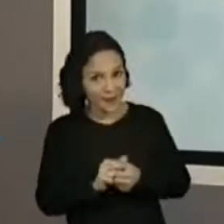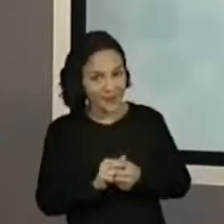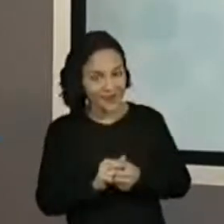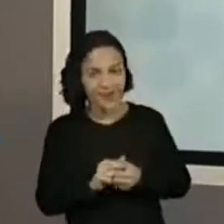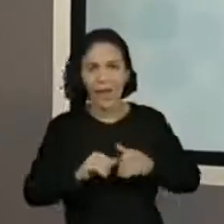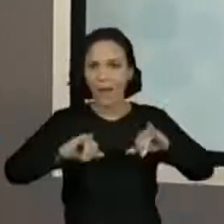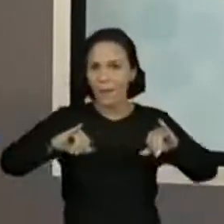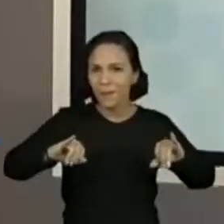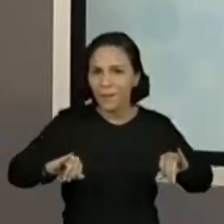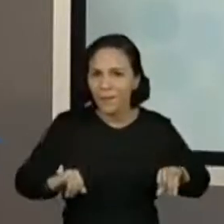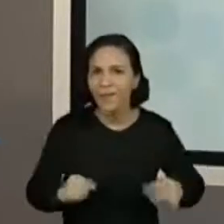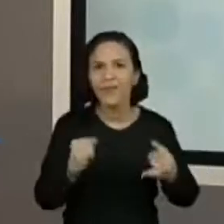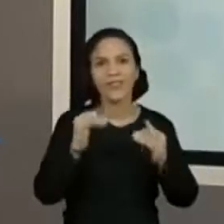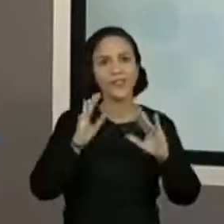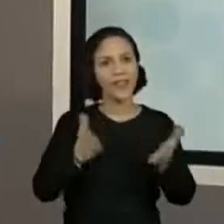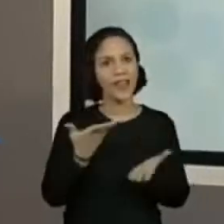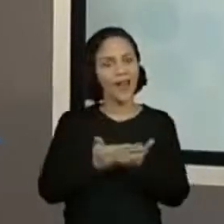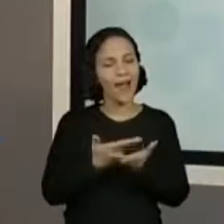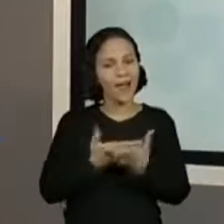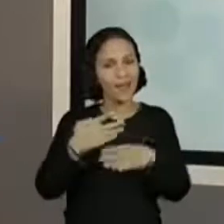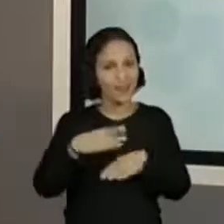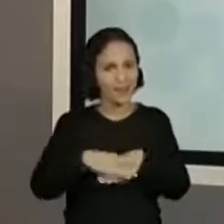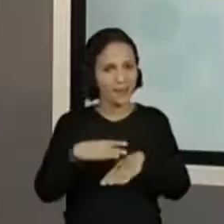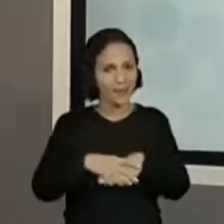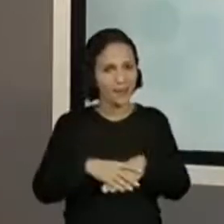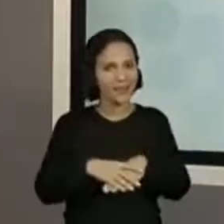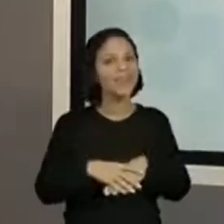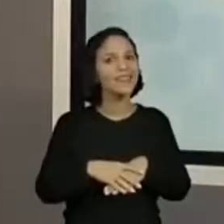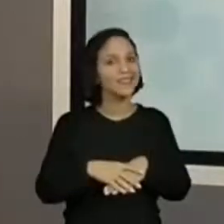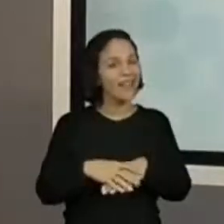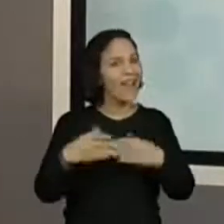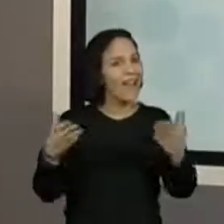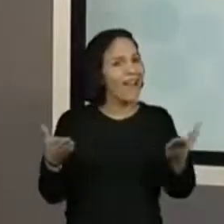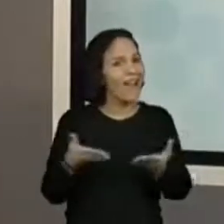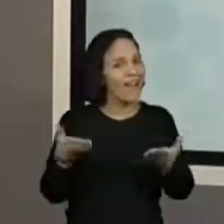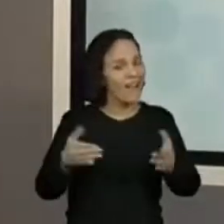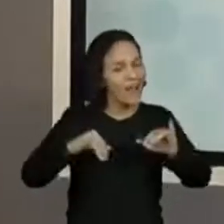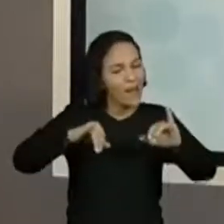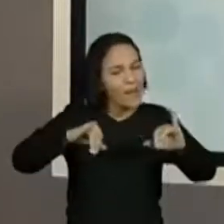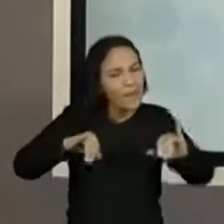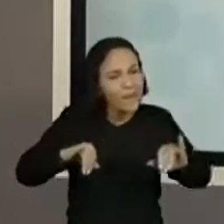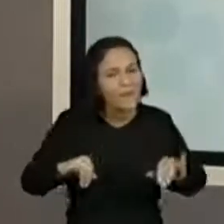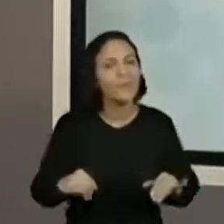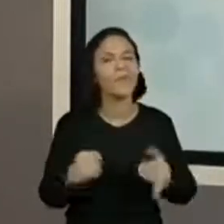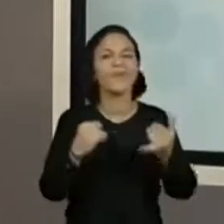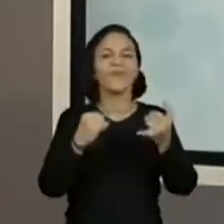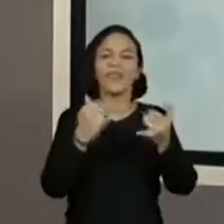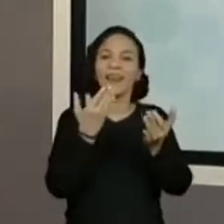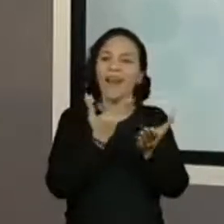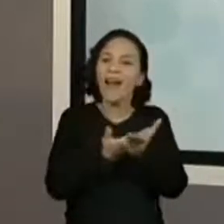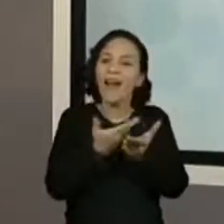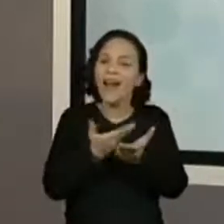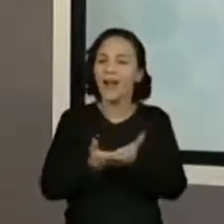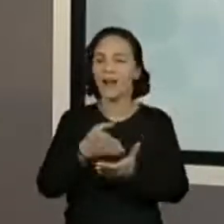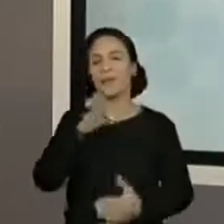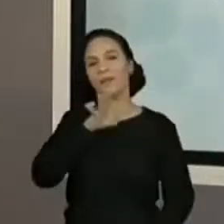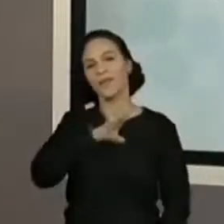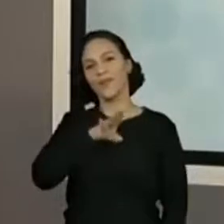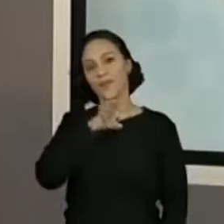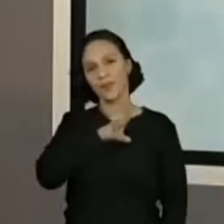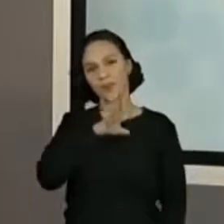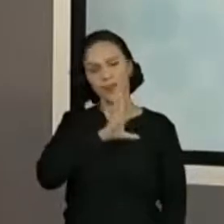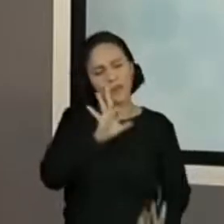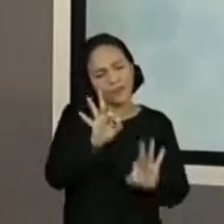Aproveitaram bastante a aula de matemática? Agora vamos aproveitar cada instante dessa aula de língua portuguesa que foi